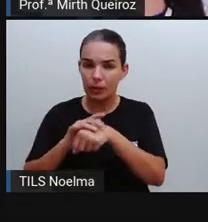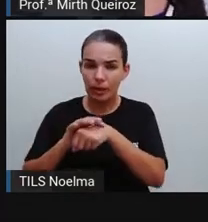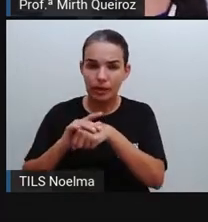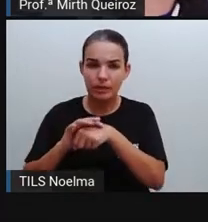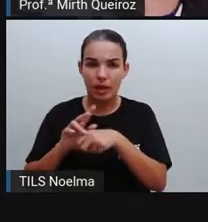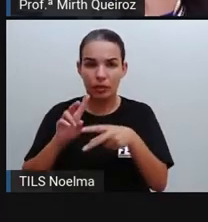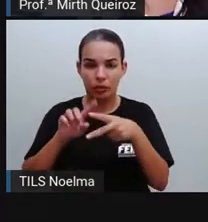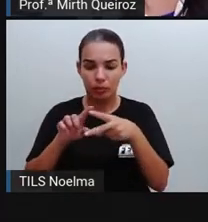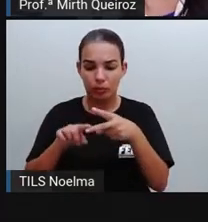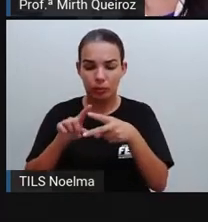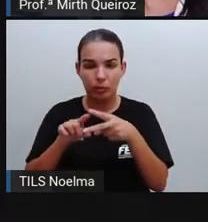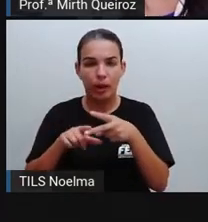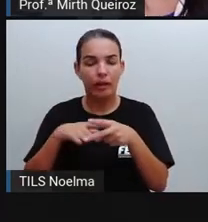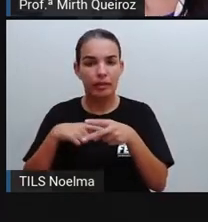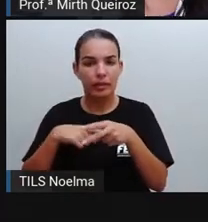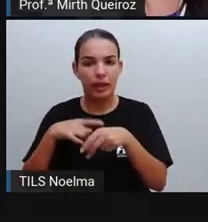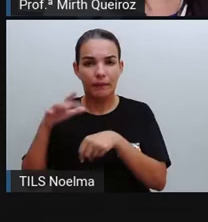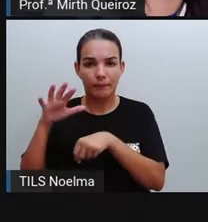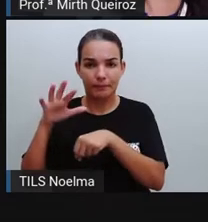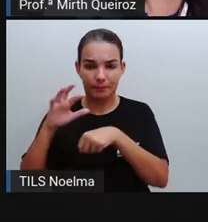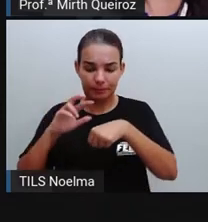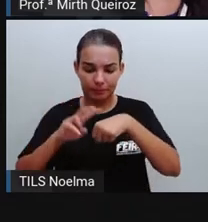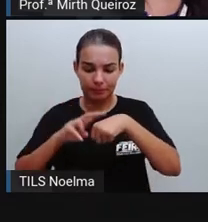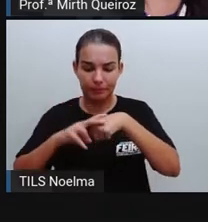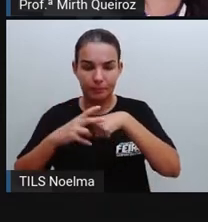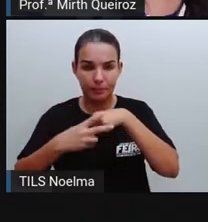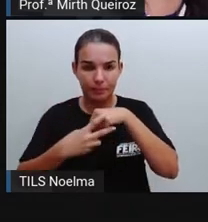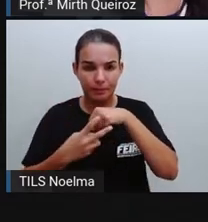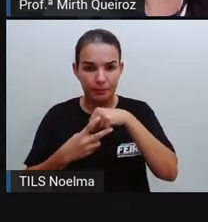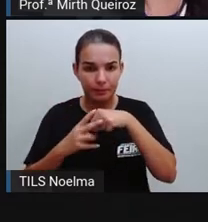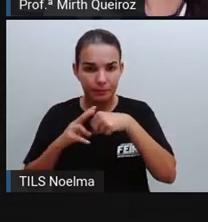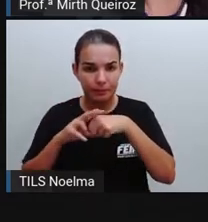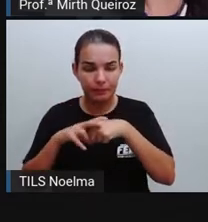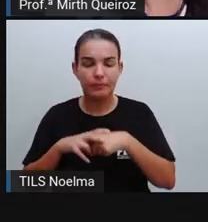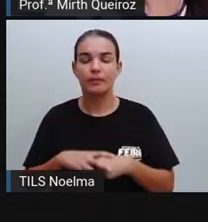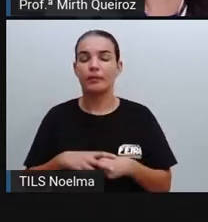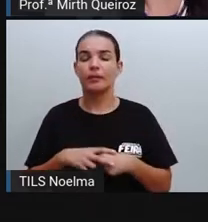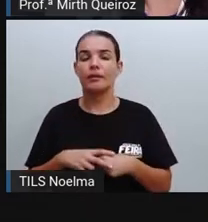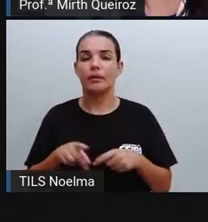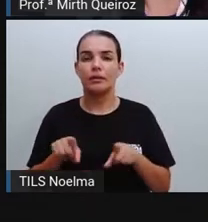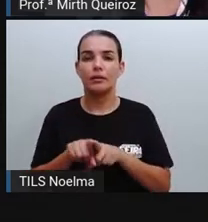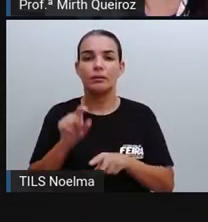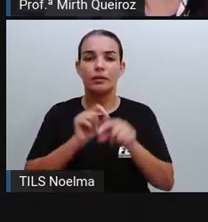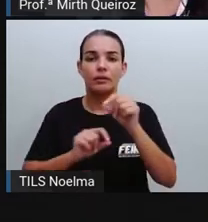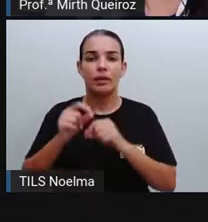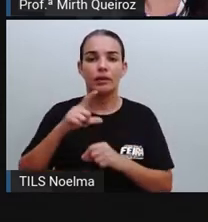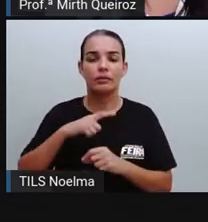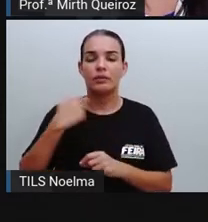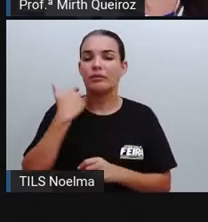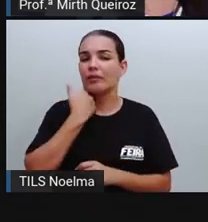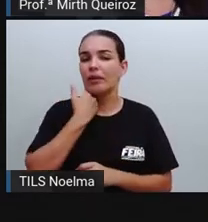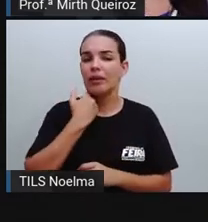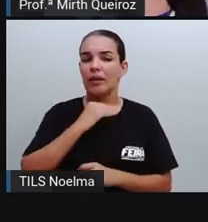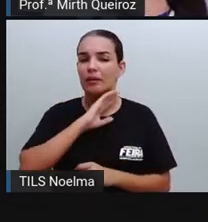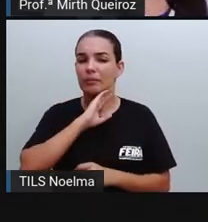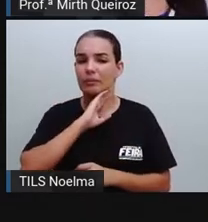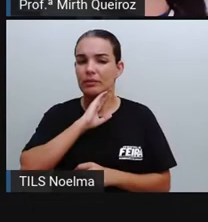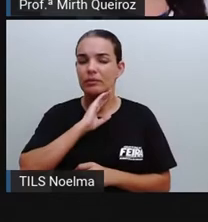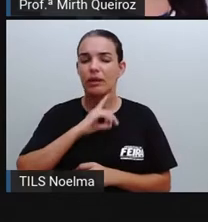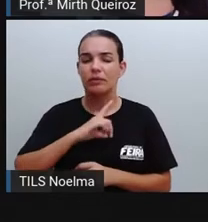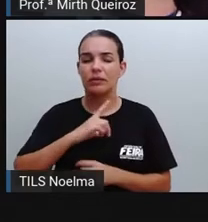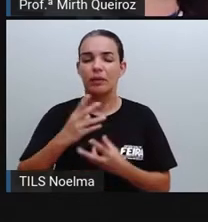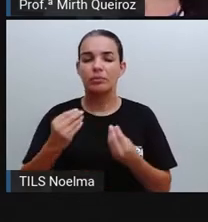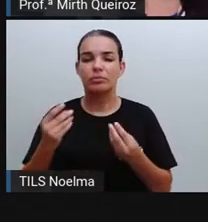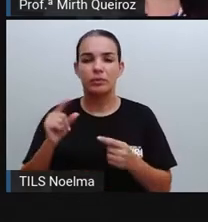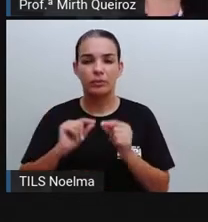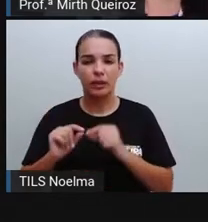duas, né? Que são tipos de febre que tem chamado também a atenção nos últimos anos, que